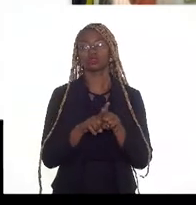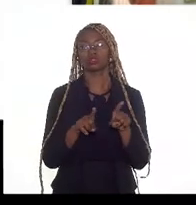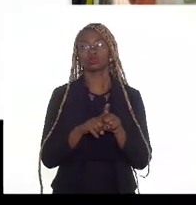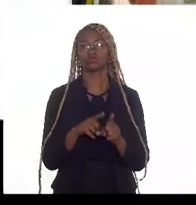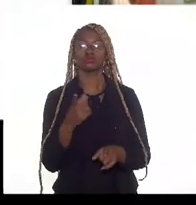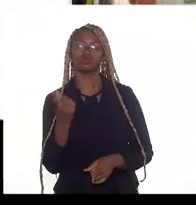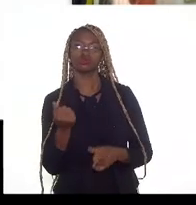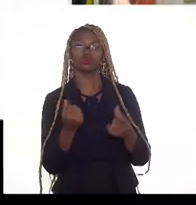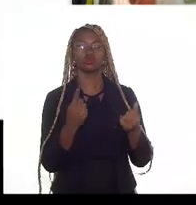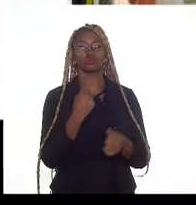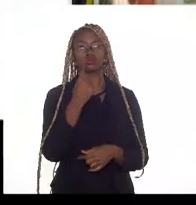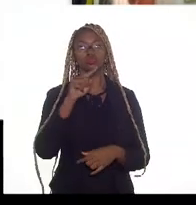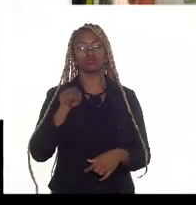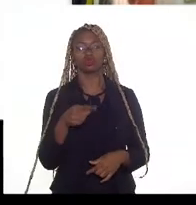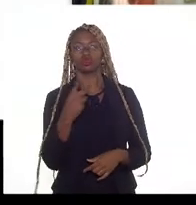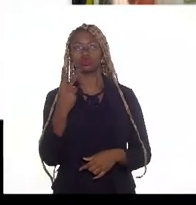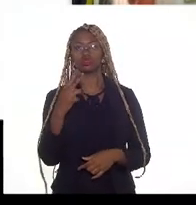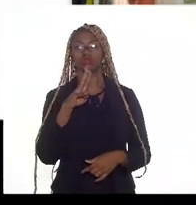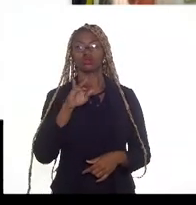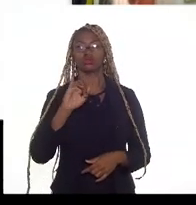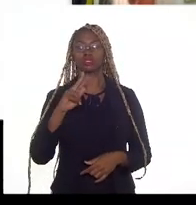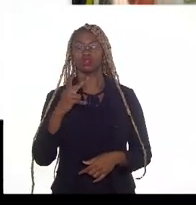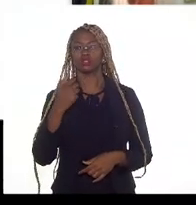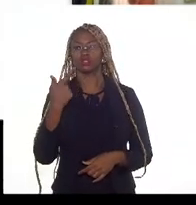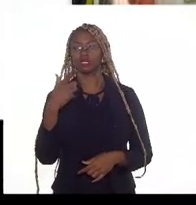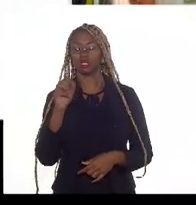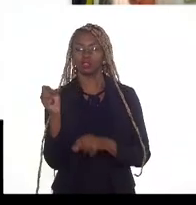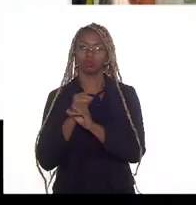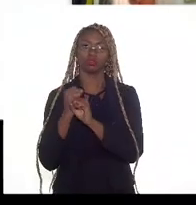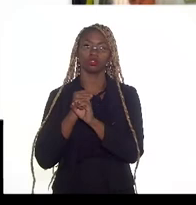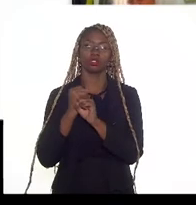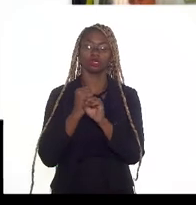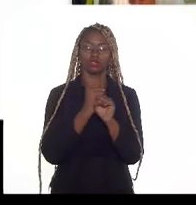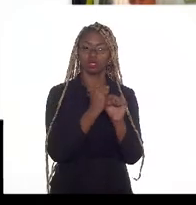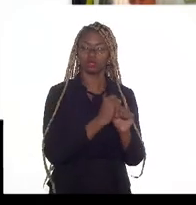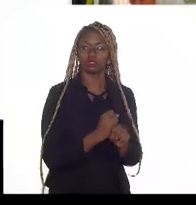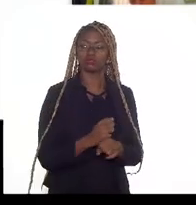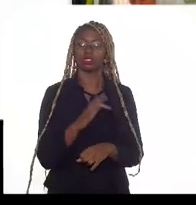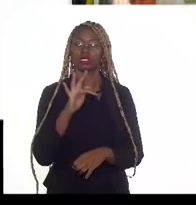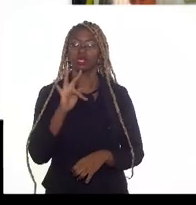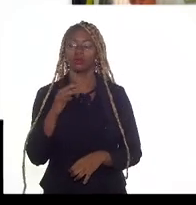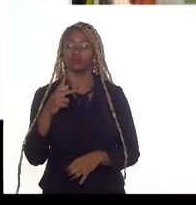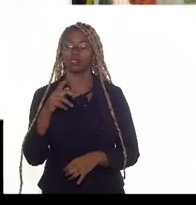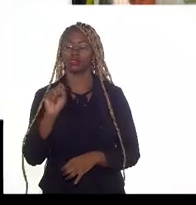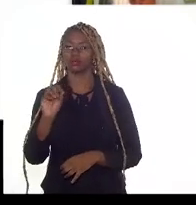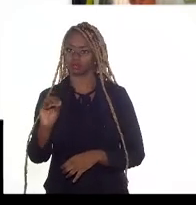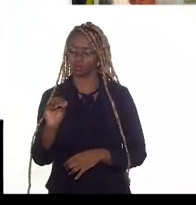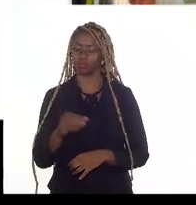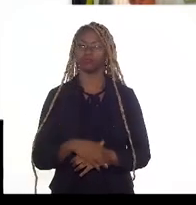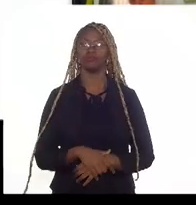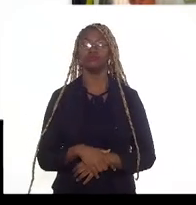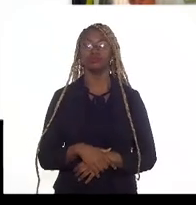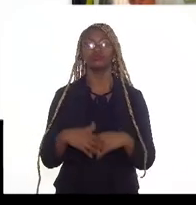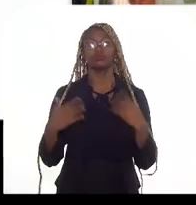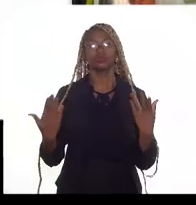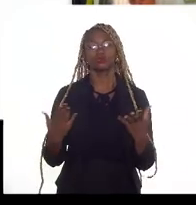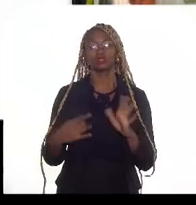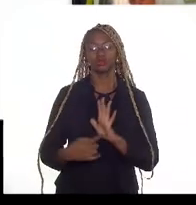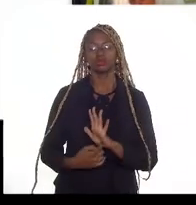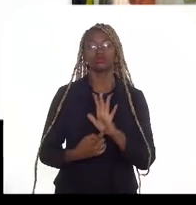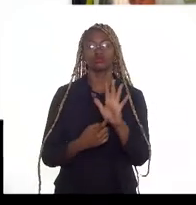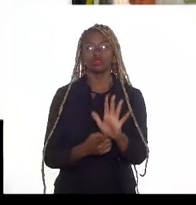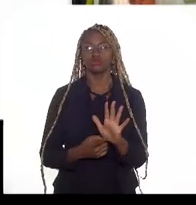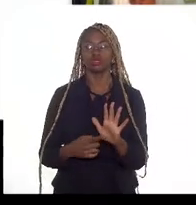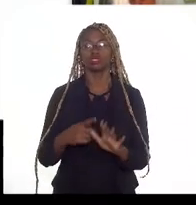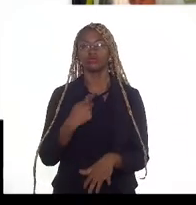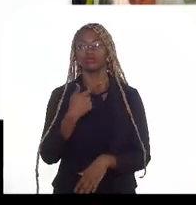de 1,2 bilhão por ano por FPSO. Se a gente projetar isso ocorrendo